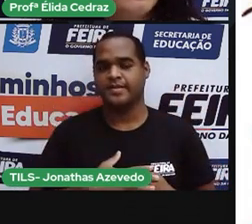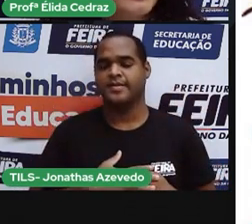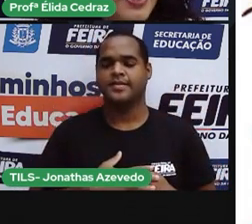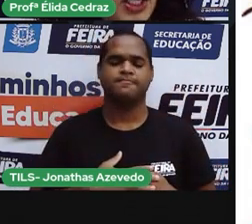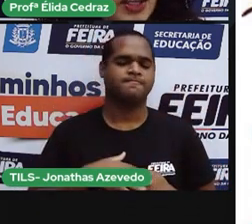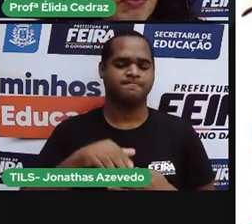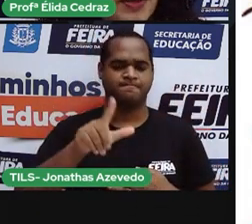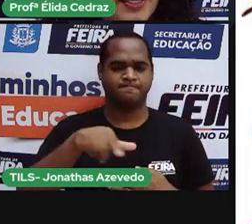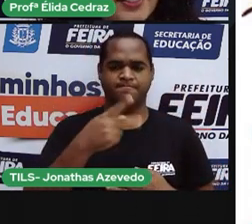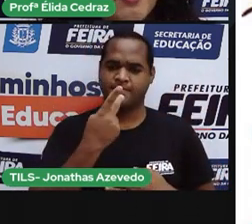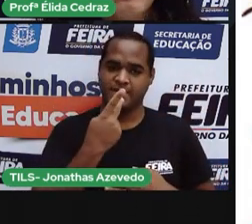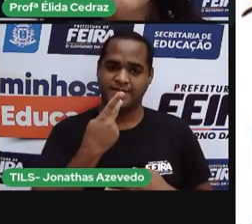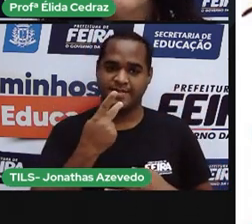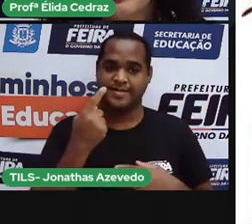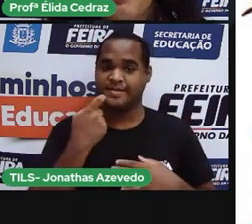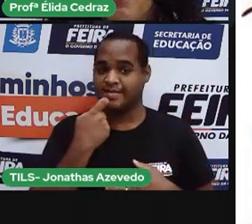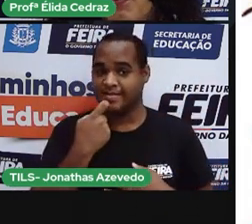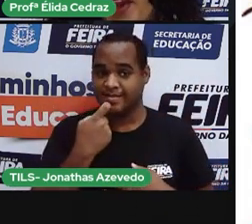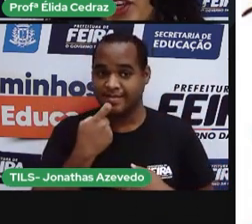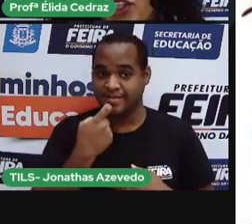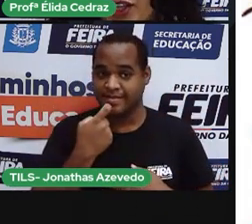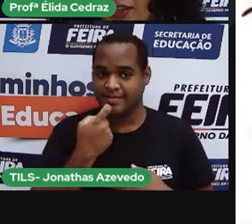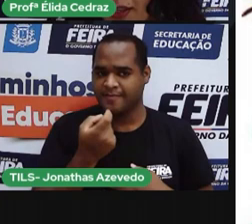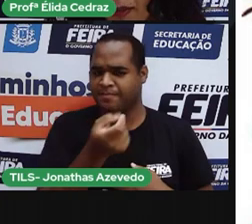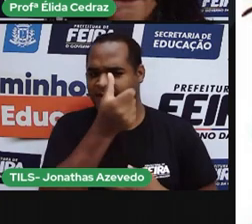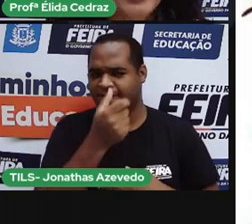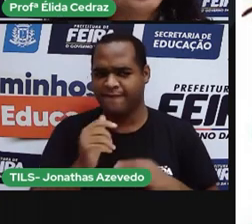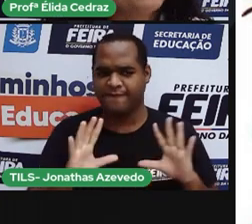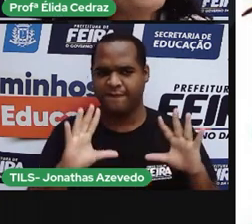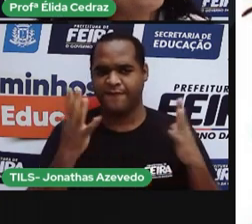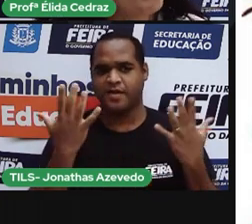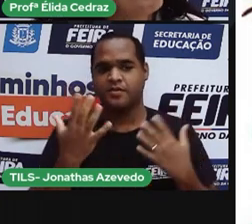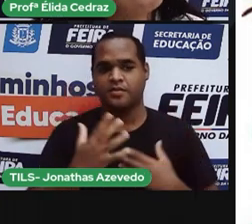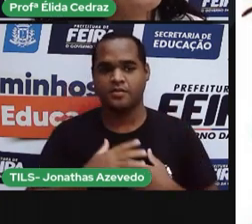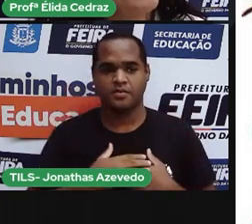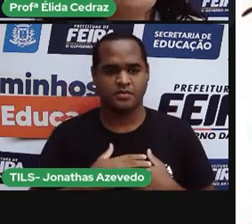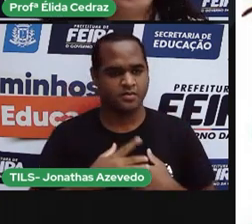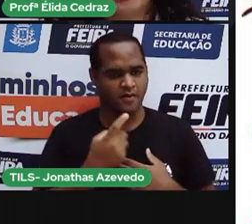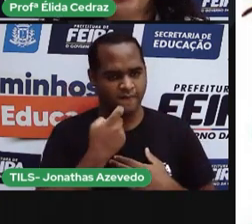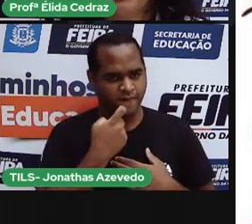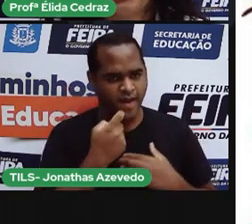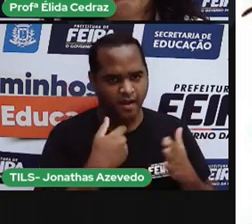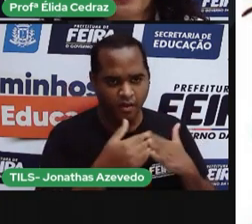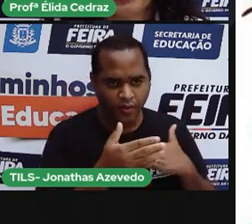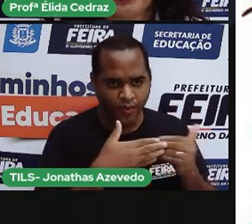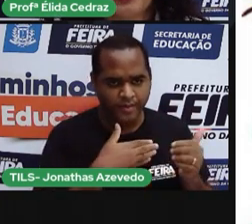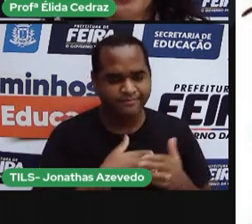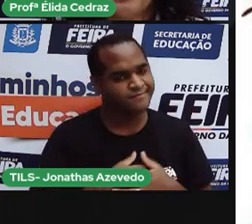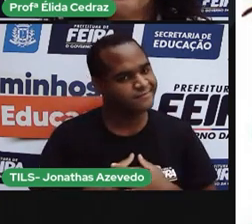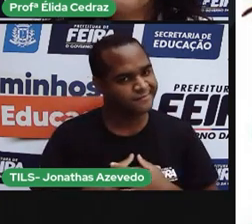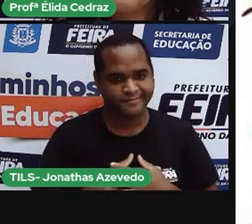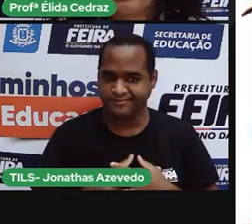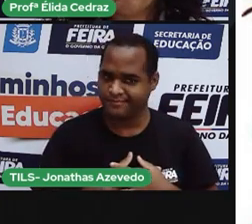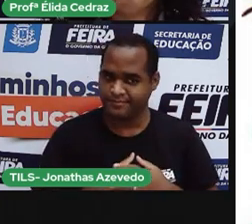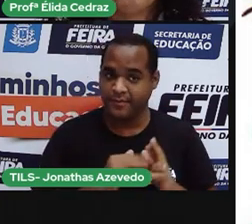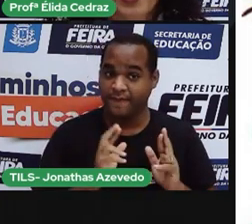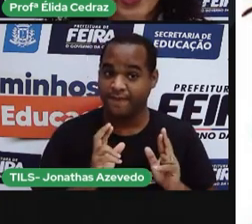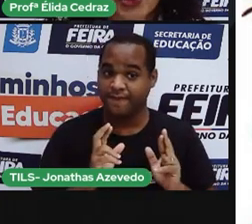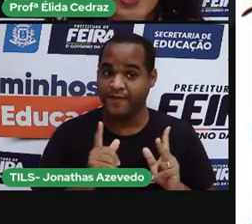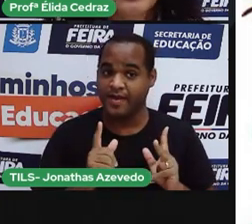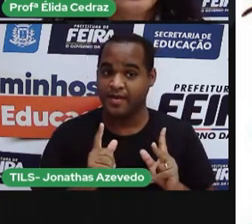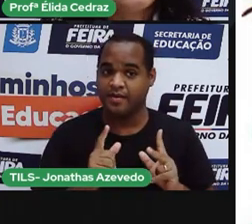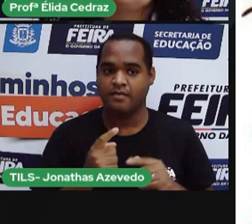a ver, sexta-feira e festa. Mas não é qualquer tipo de festa. São